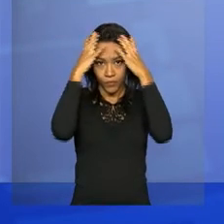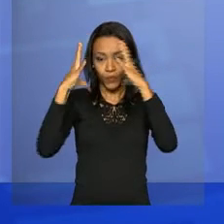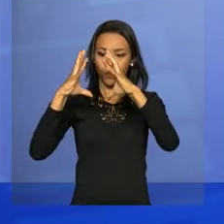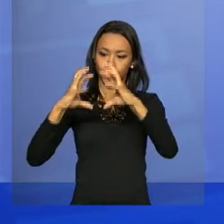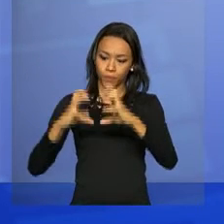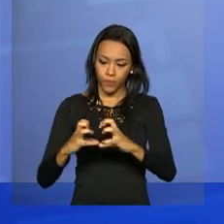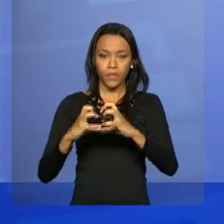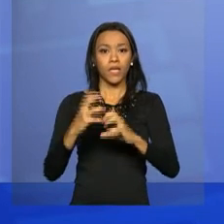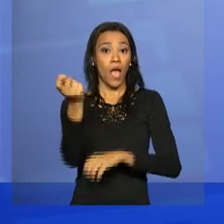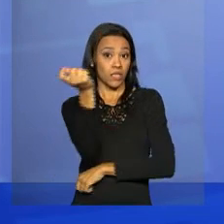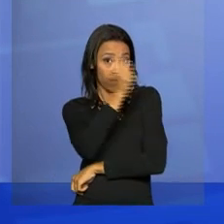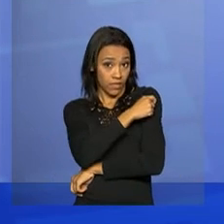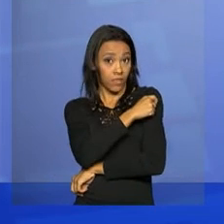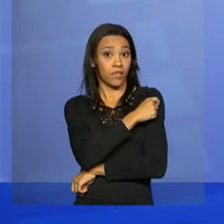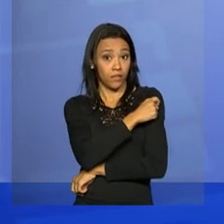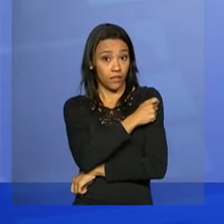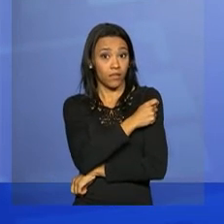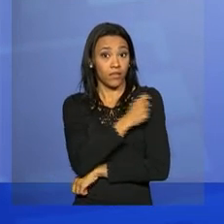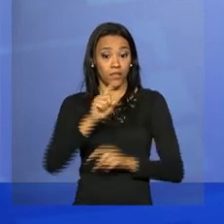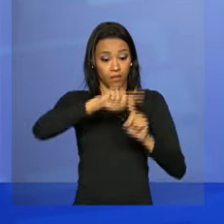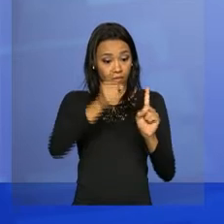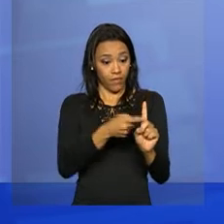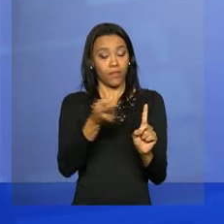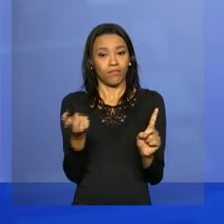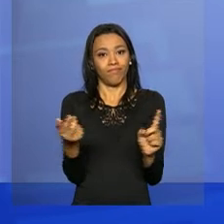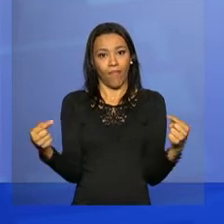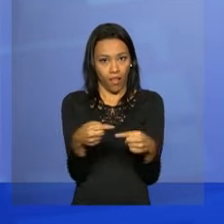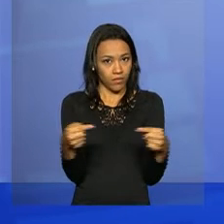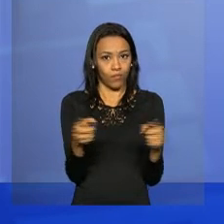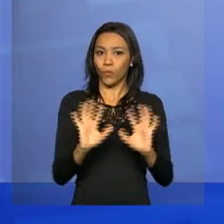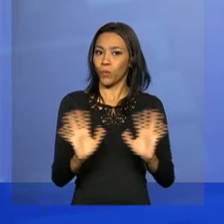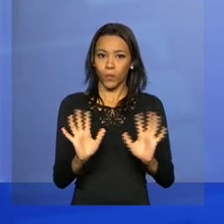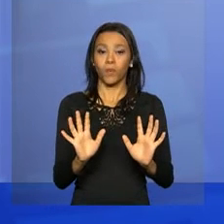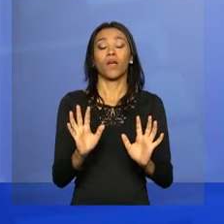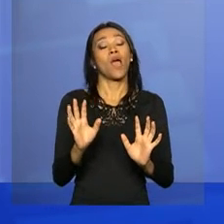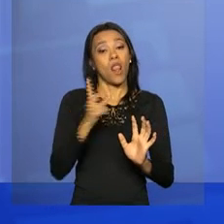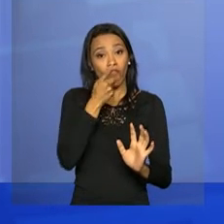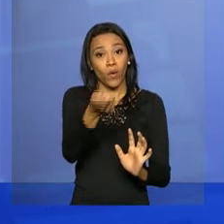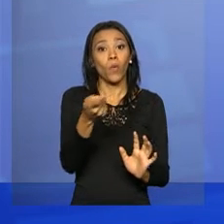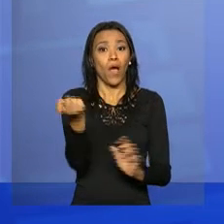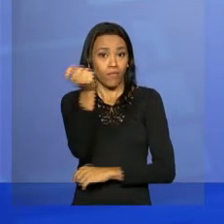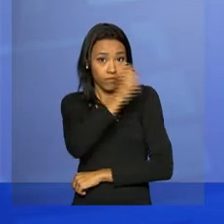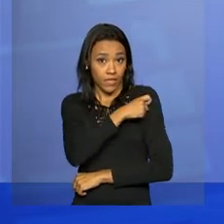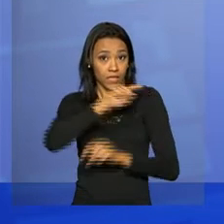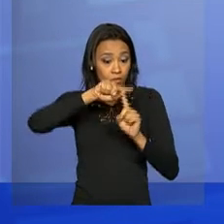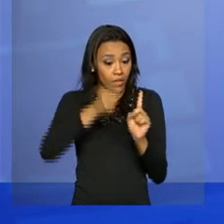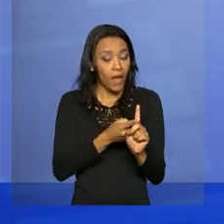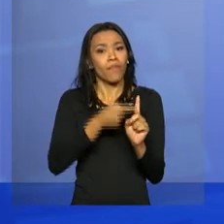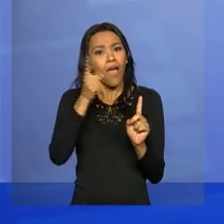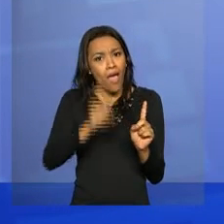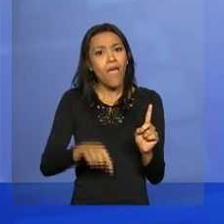e as vacinas oferecidas às gestantes na rede pública de saúde. Segundo a nota, a vacinação de grávidas é um ato